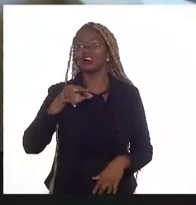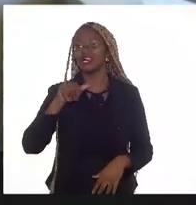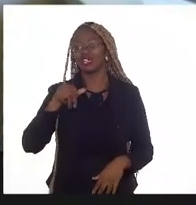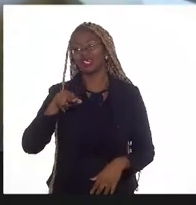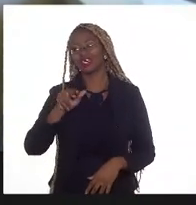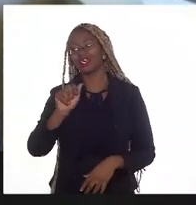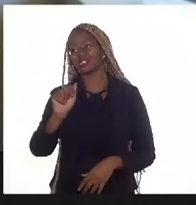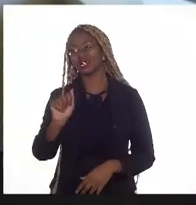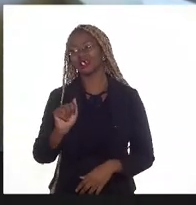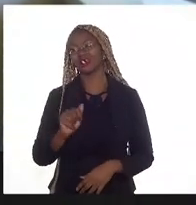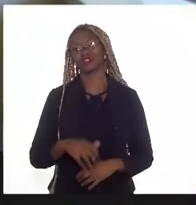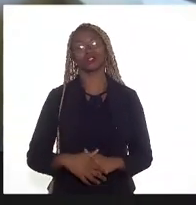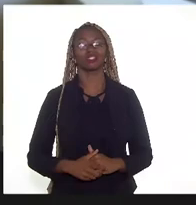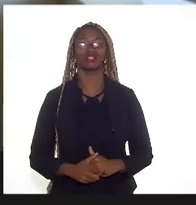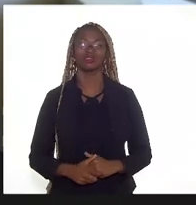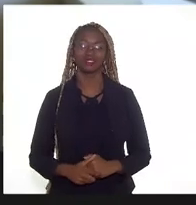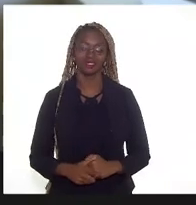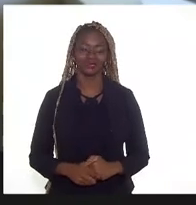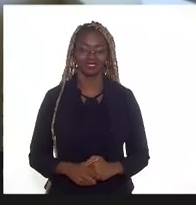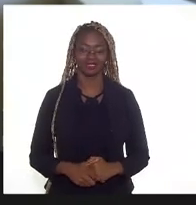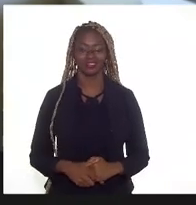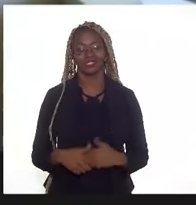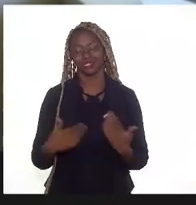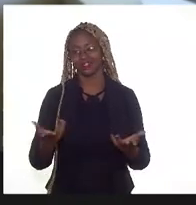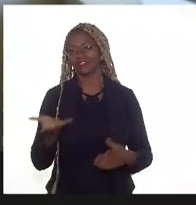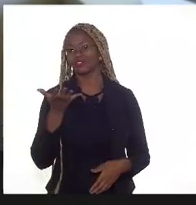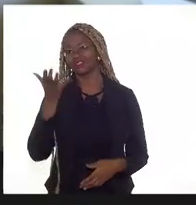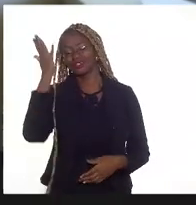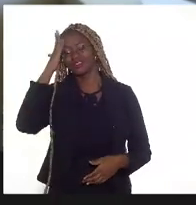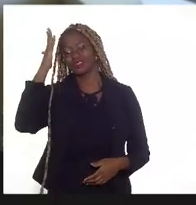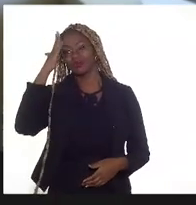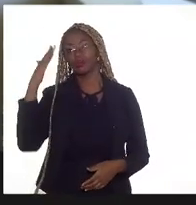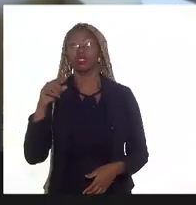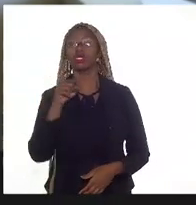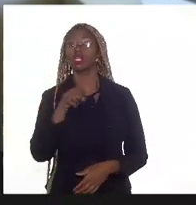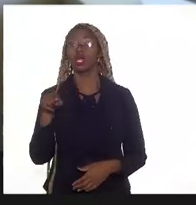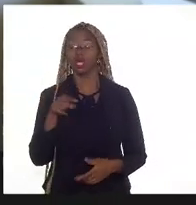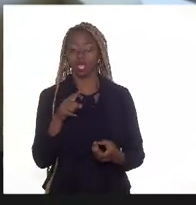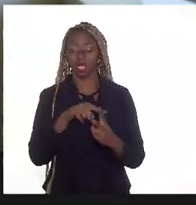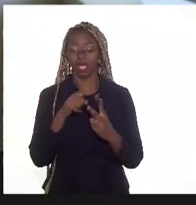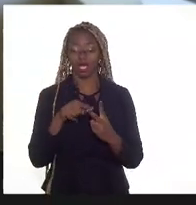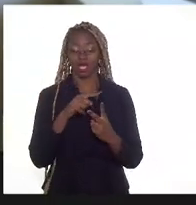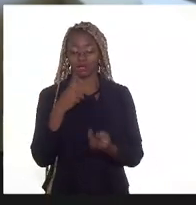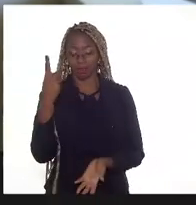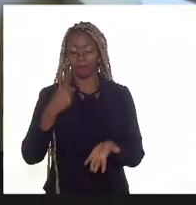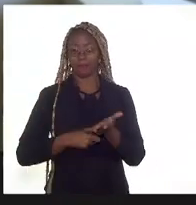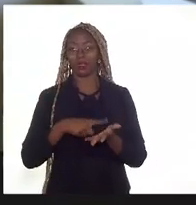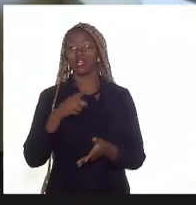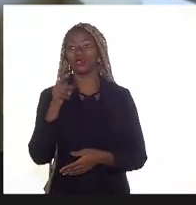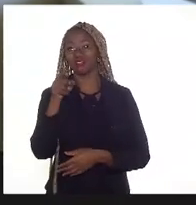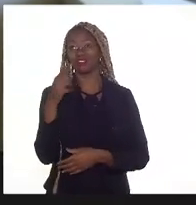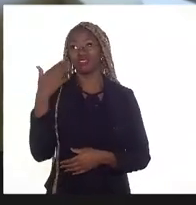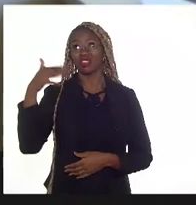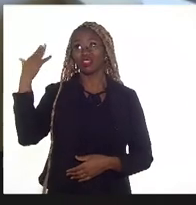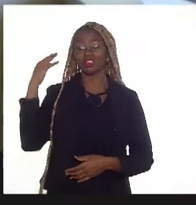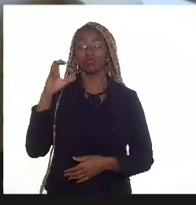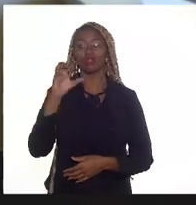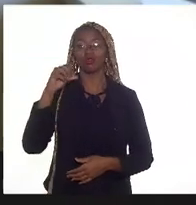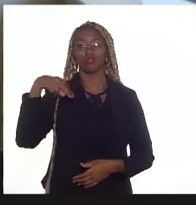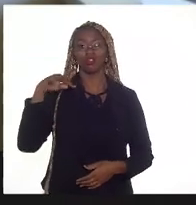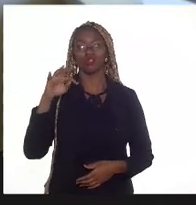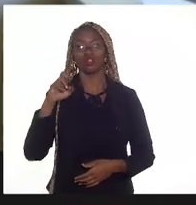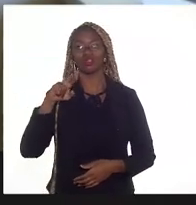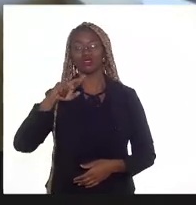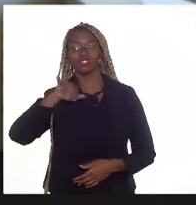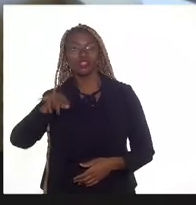isso será objeto lá na frente do grande taque que foi feito no Comperde. Se aquele taque do Comperde também